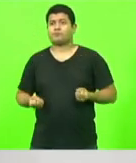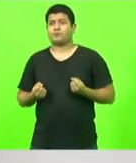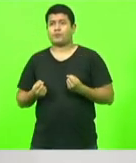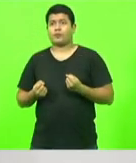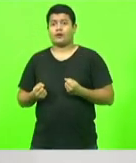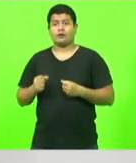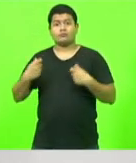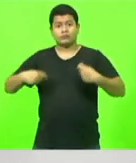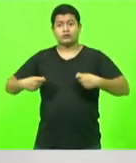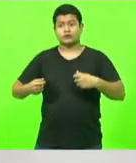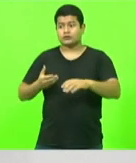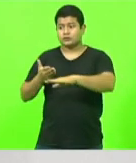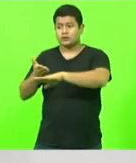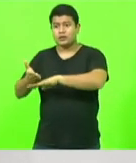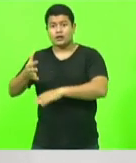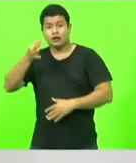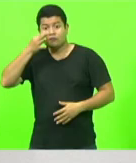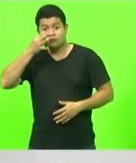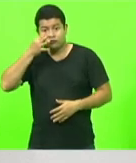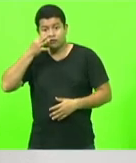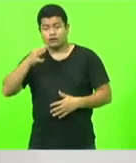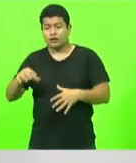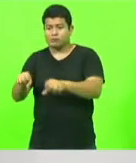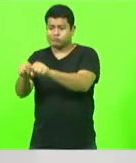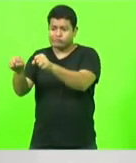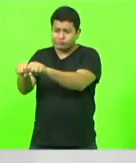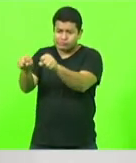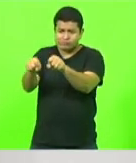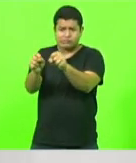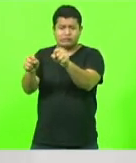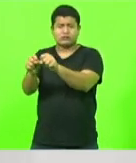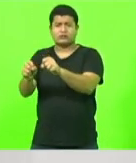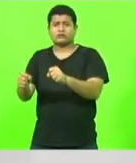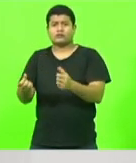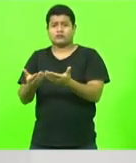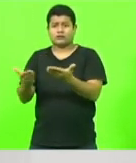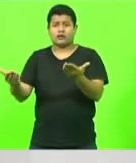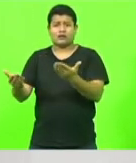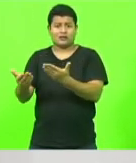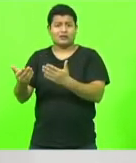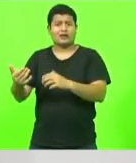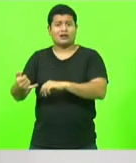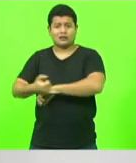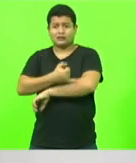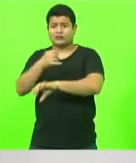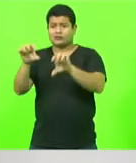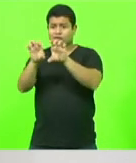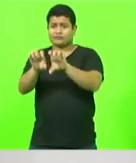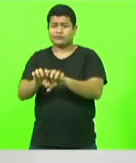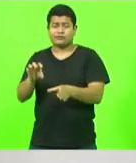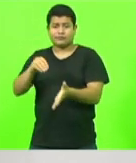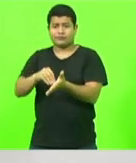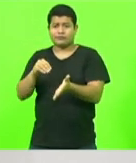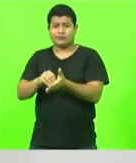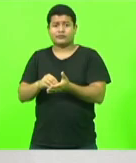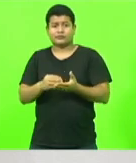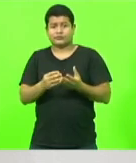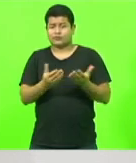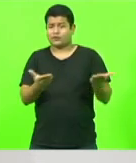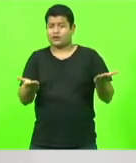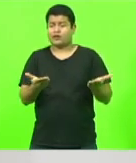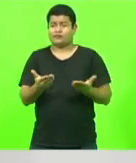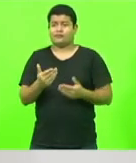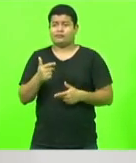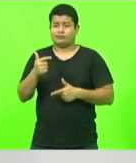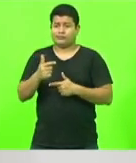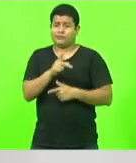situação degradante da infraestrutura em que estudantes, professores e trabalhadores são obrigados a passar os seus dias em